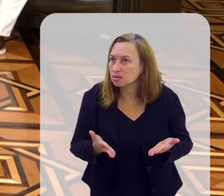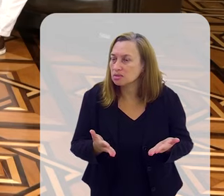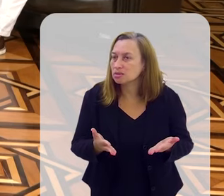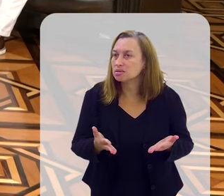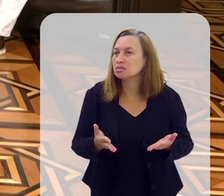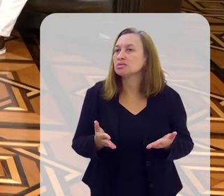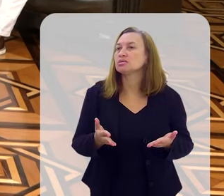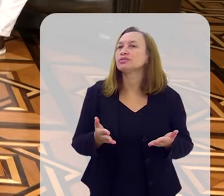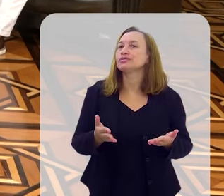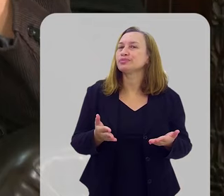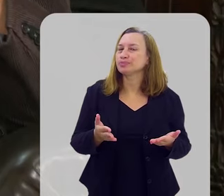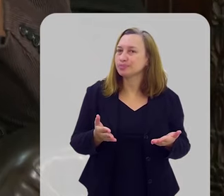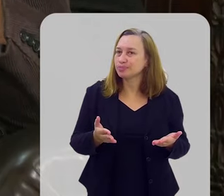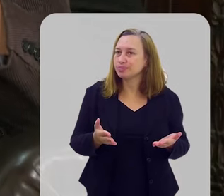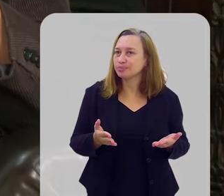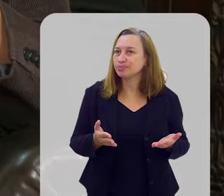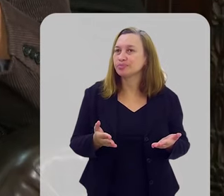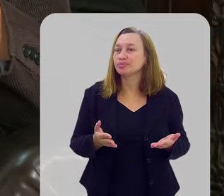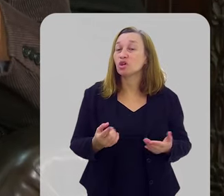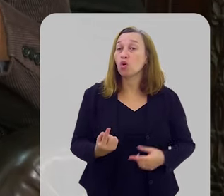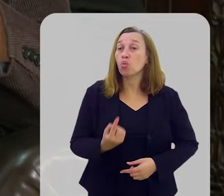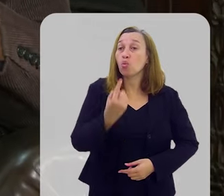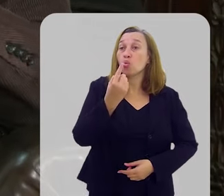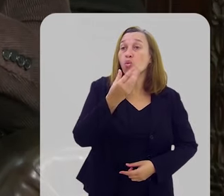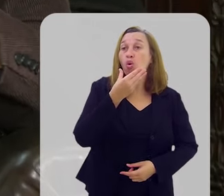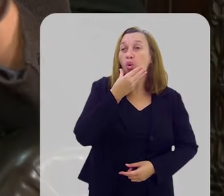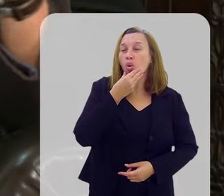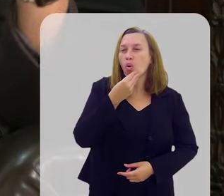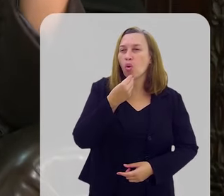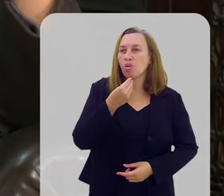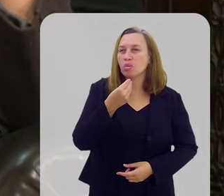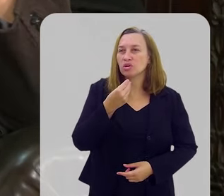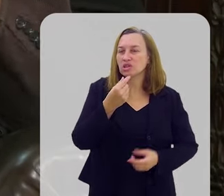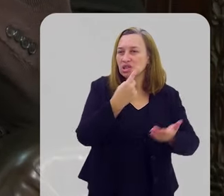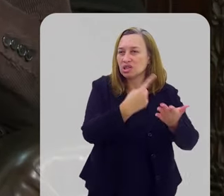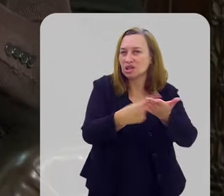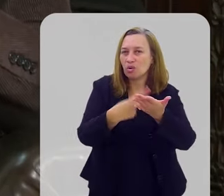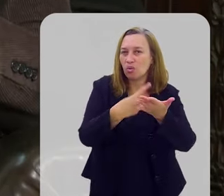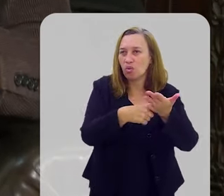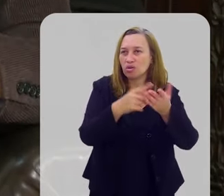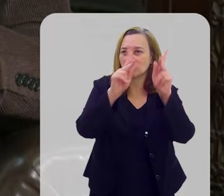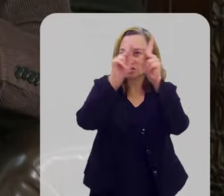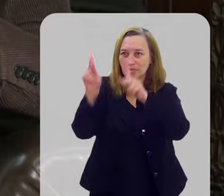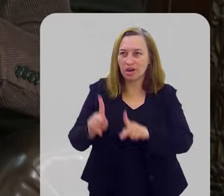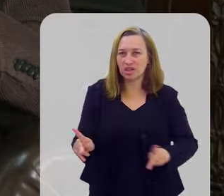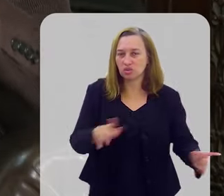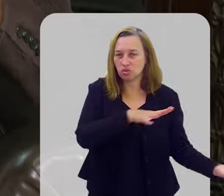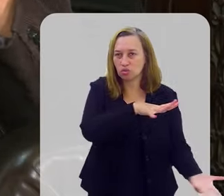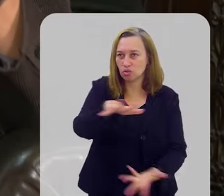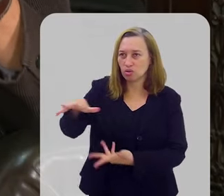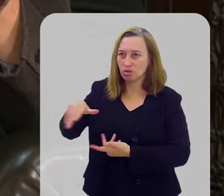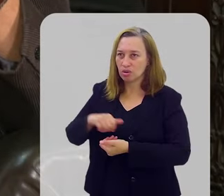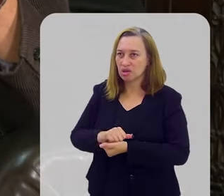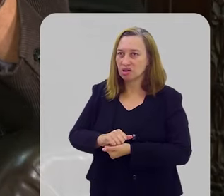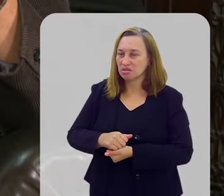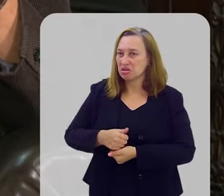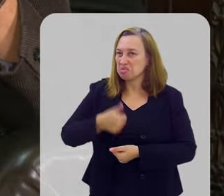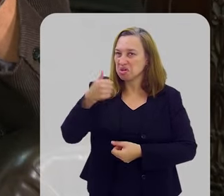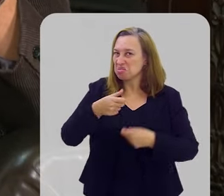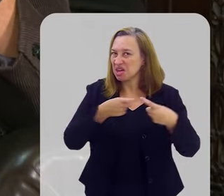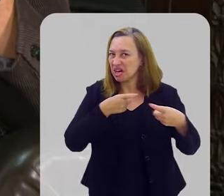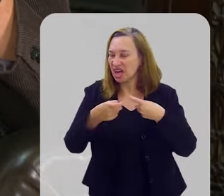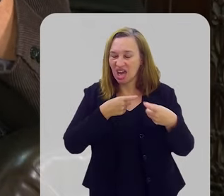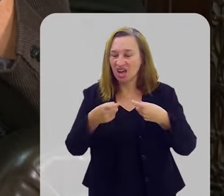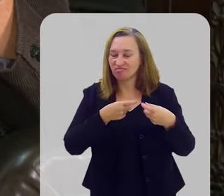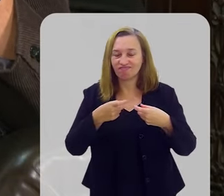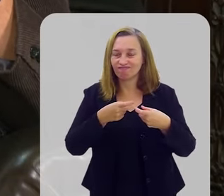um prognóstico, que se levantará um homem, que fará o acordo de paz no mundo. Que nem a Primeira Guerra Mundial,